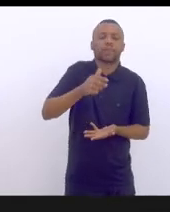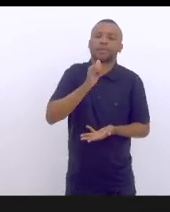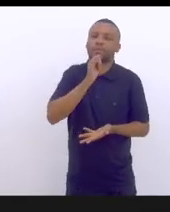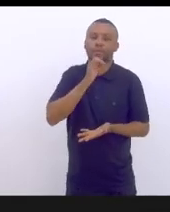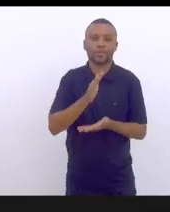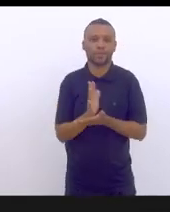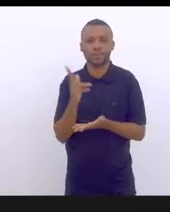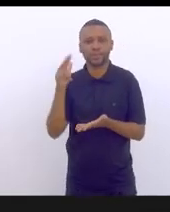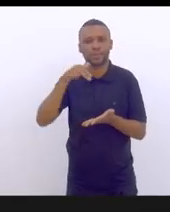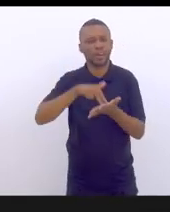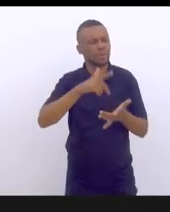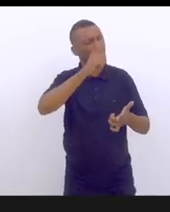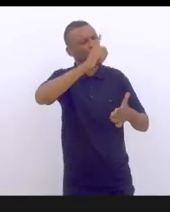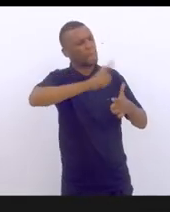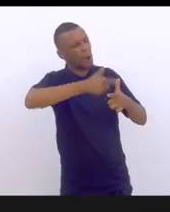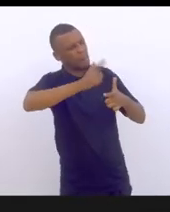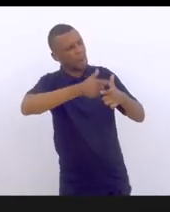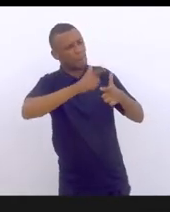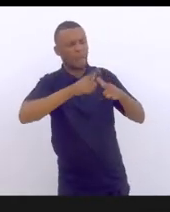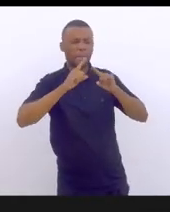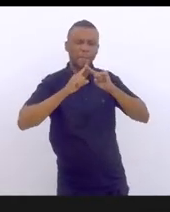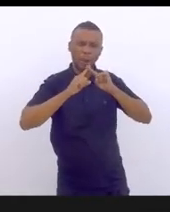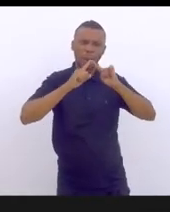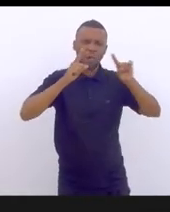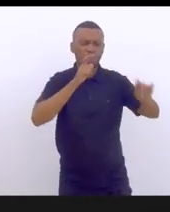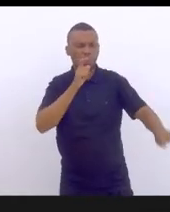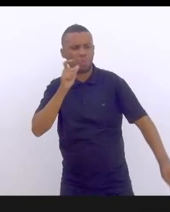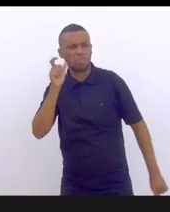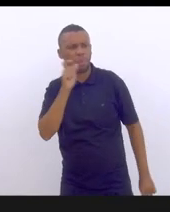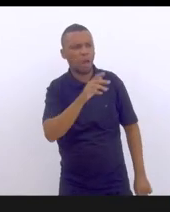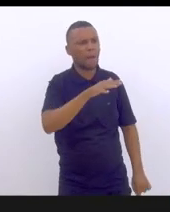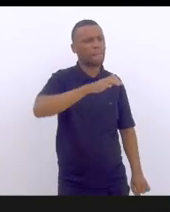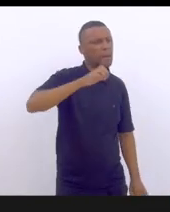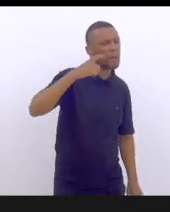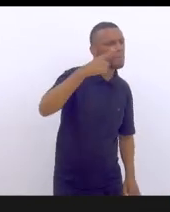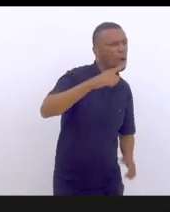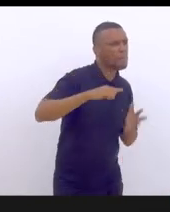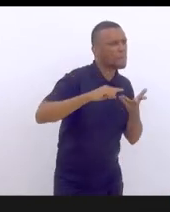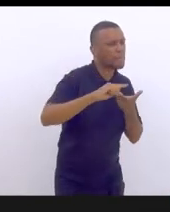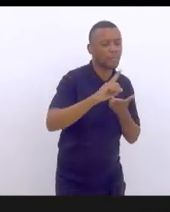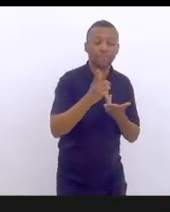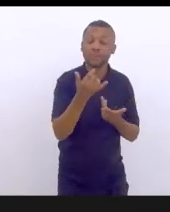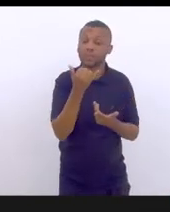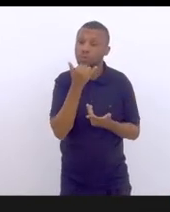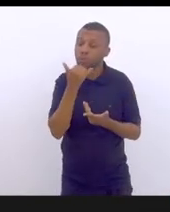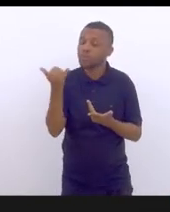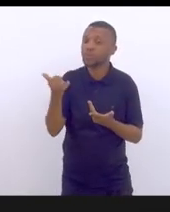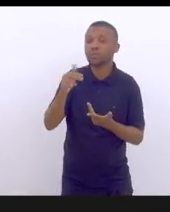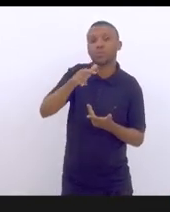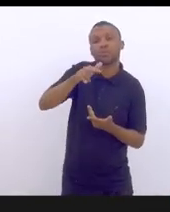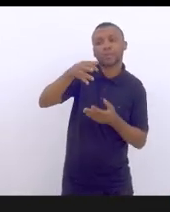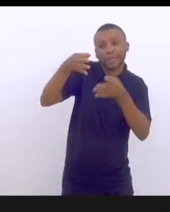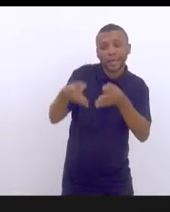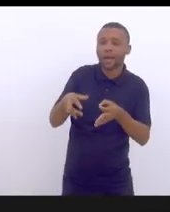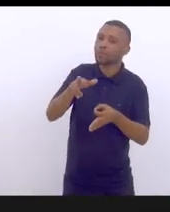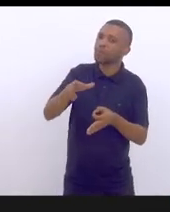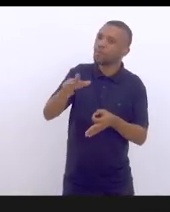e dar uma bronca, falar, xingar a mãe do cara, outra coisa, ô meu amigo, isso aqui não está certo por causa disso, disso, isso.